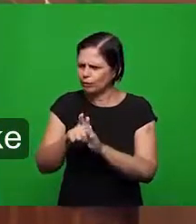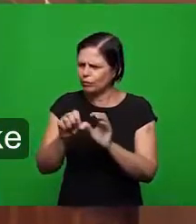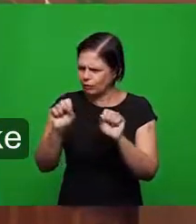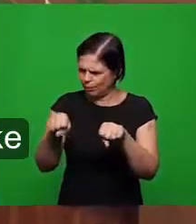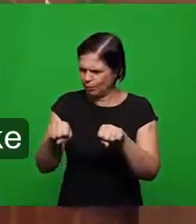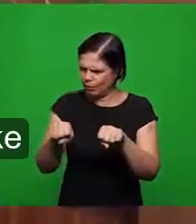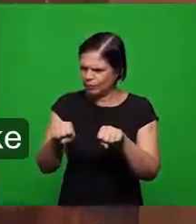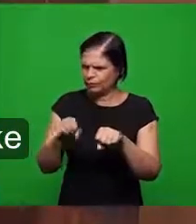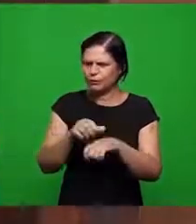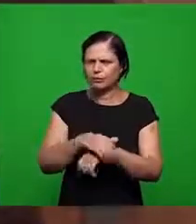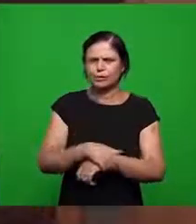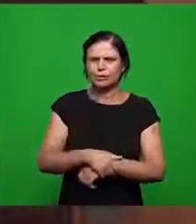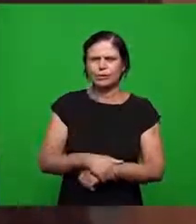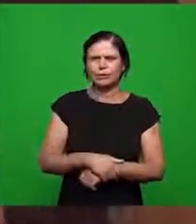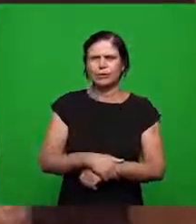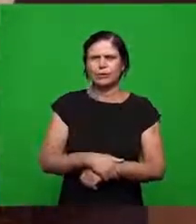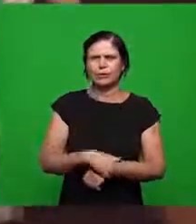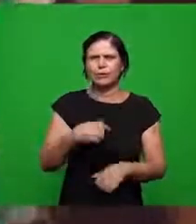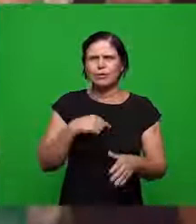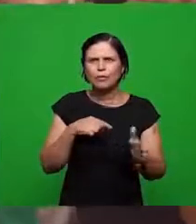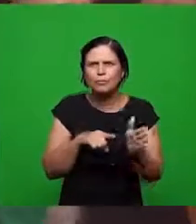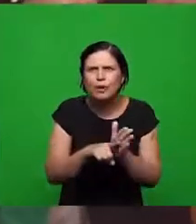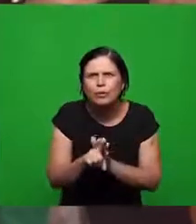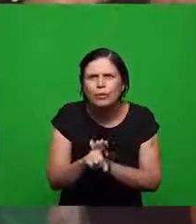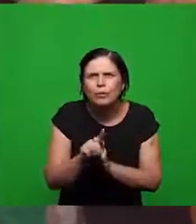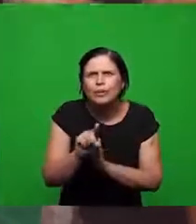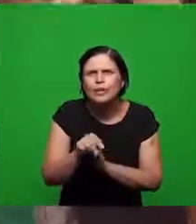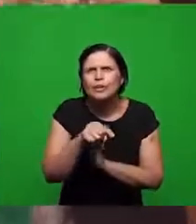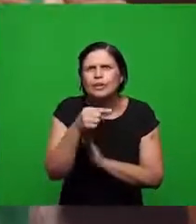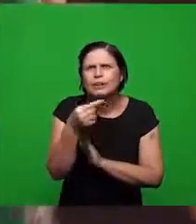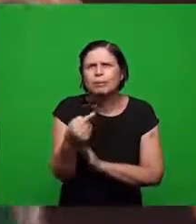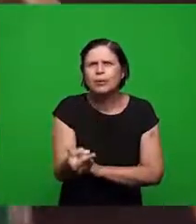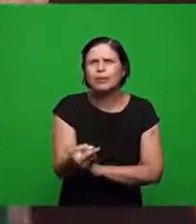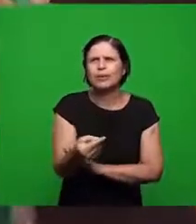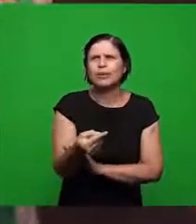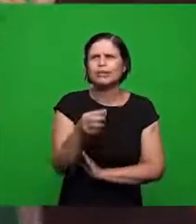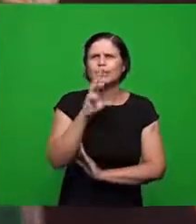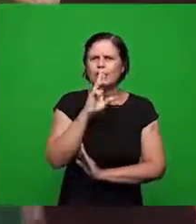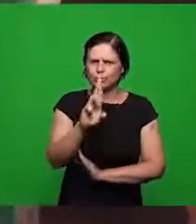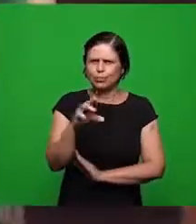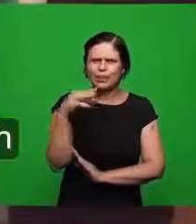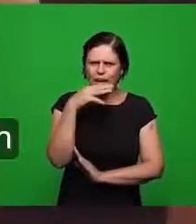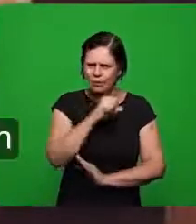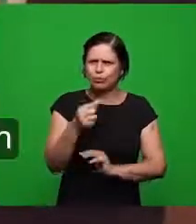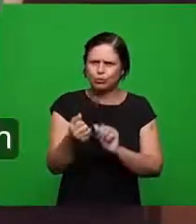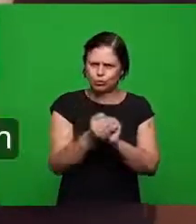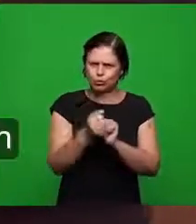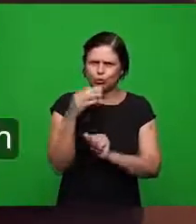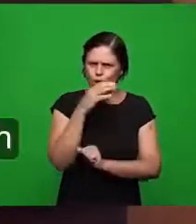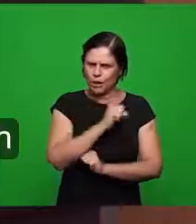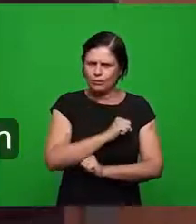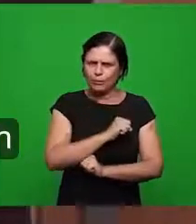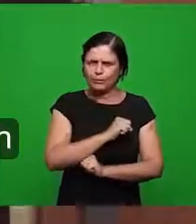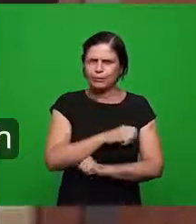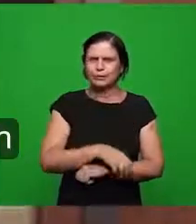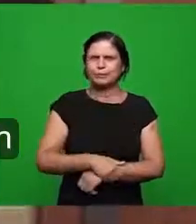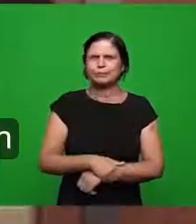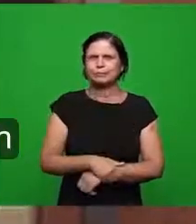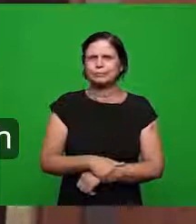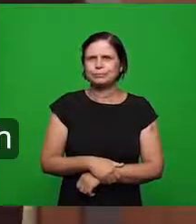vou fazer essa pergunta e depois vamos responder logo adiantando um pouco